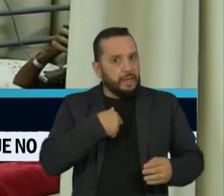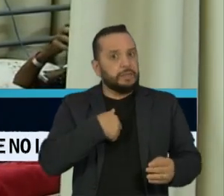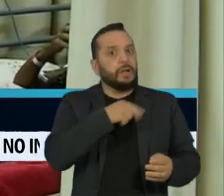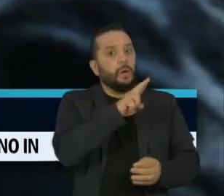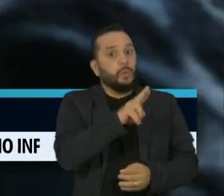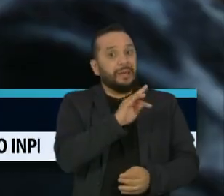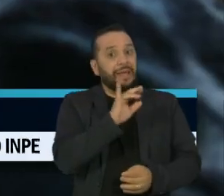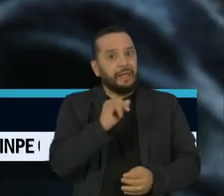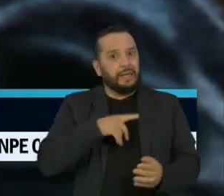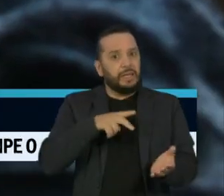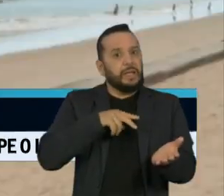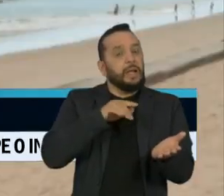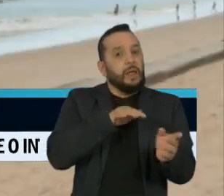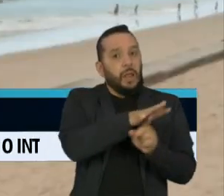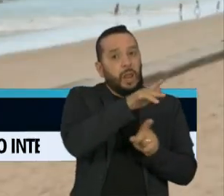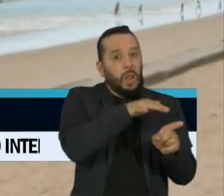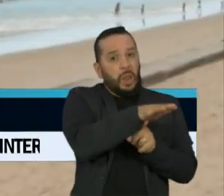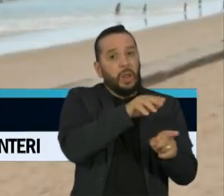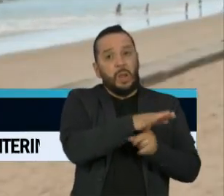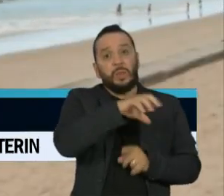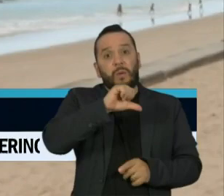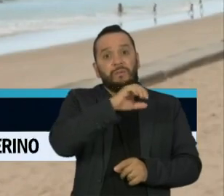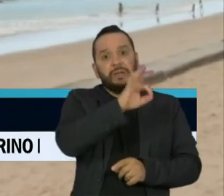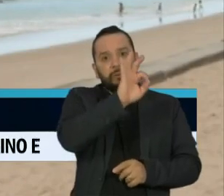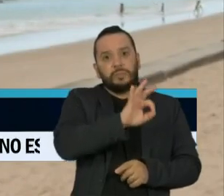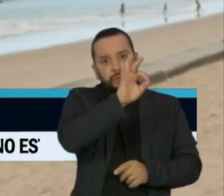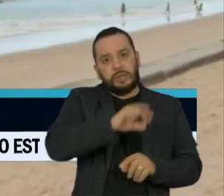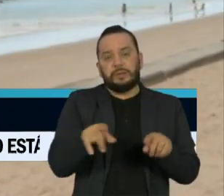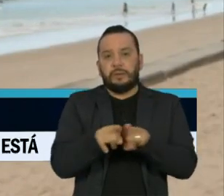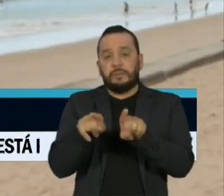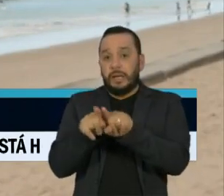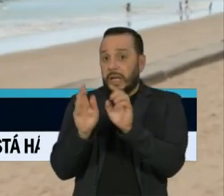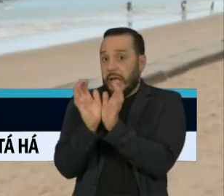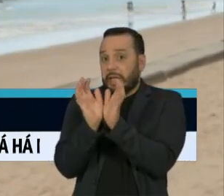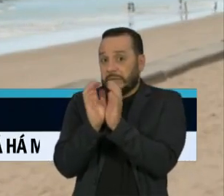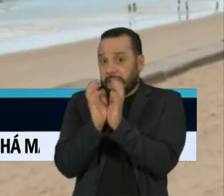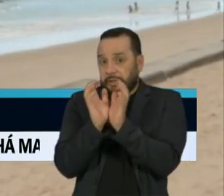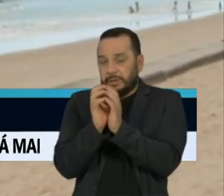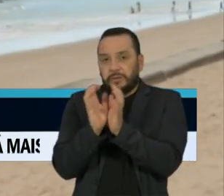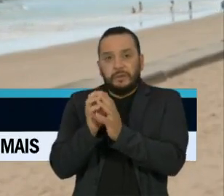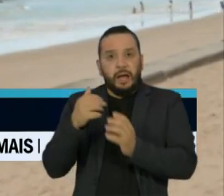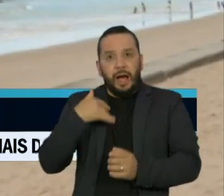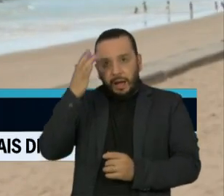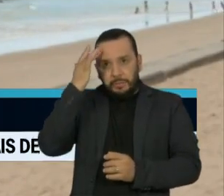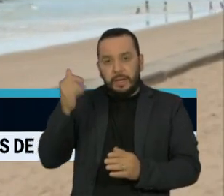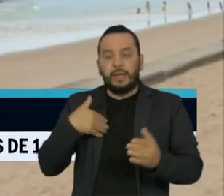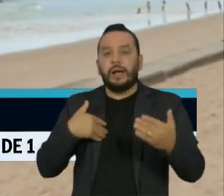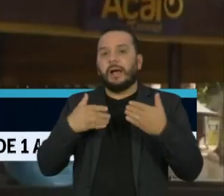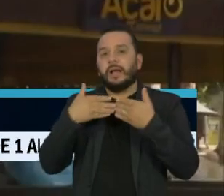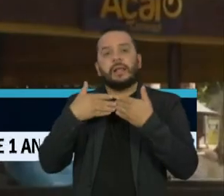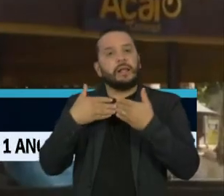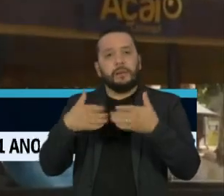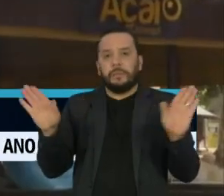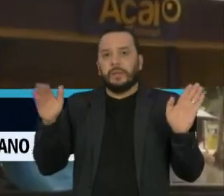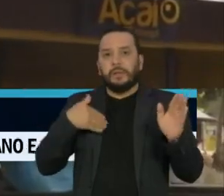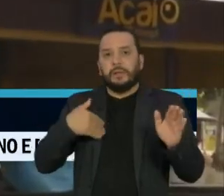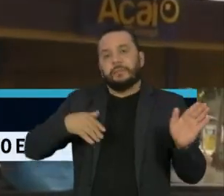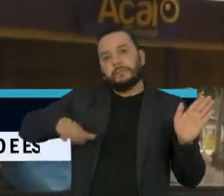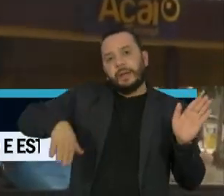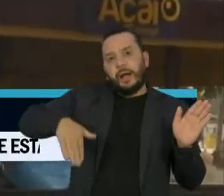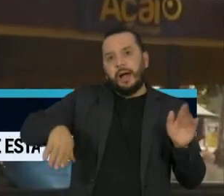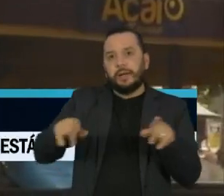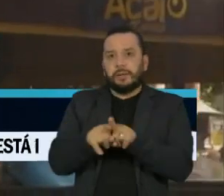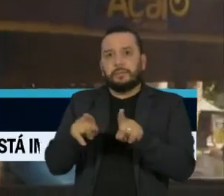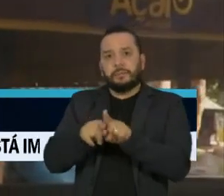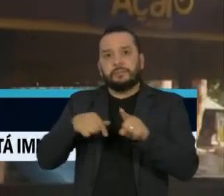perto de 90%. Em Recife, Pernambuco, a partir de amanhã, será liberado banho de mar e o funcionamento dos